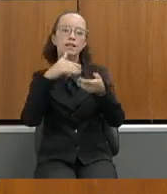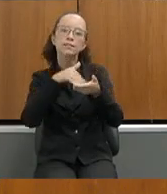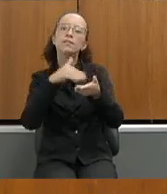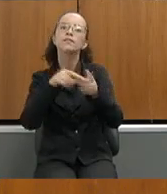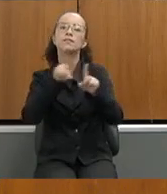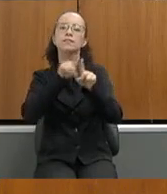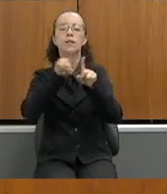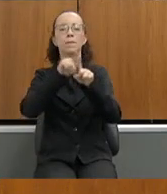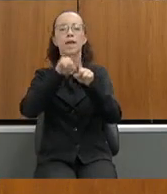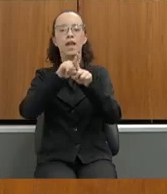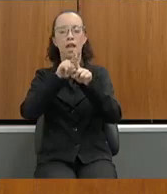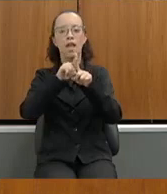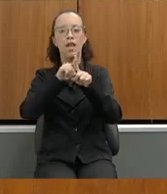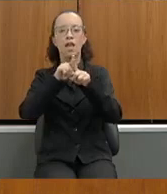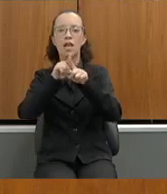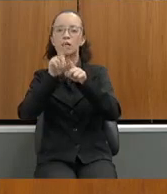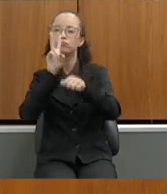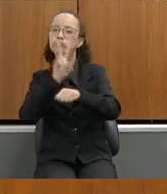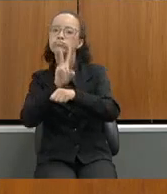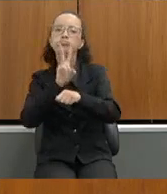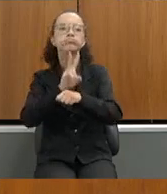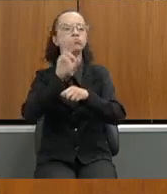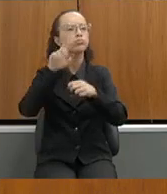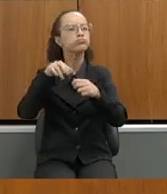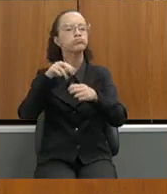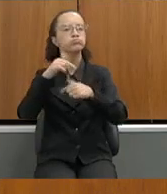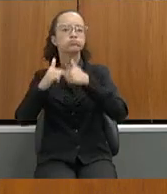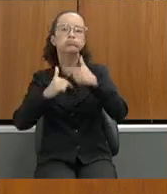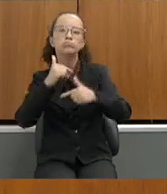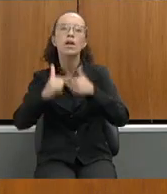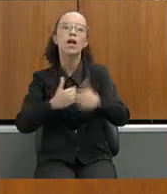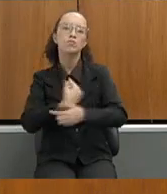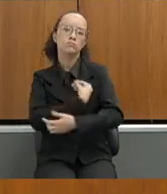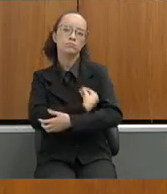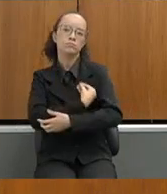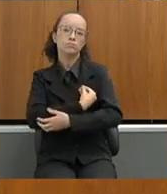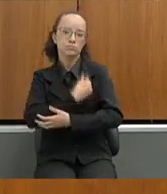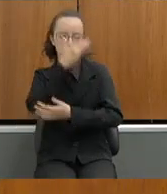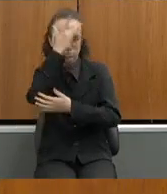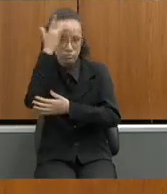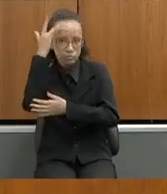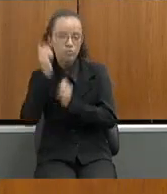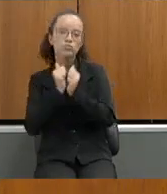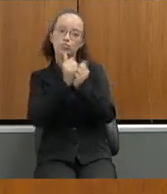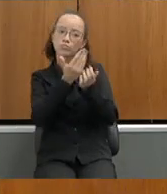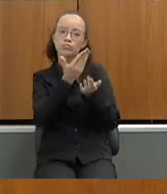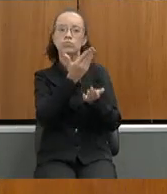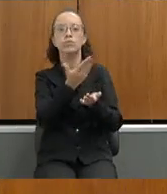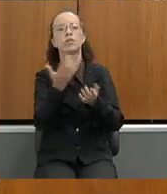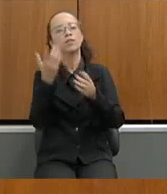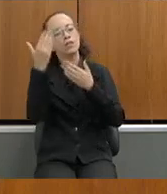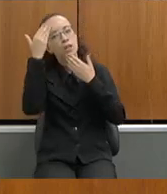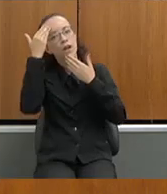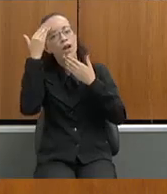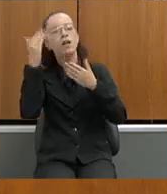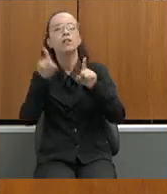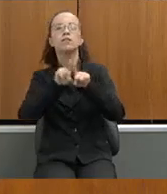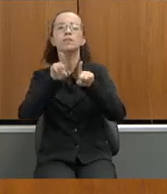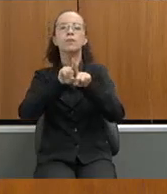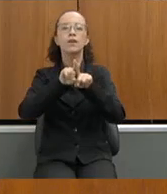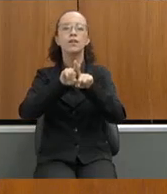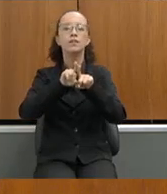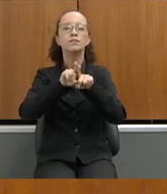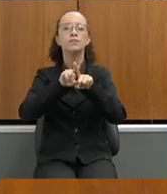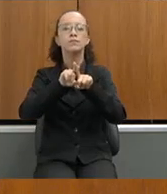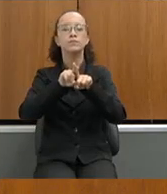superintendências regionais de ensino os cargos comissionados que estiveram aqui acompanhando o senhor agradecer a presença do Sindhute o Sindhute